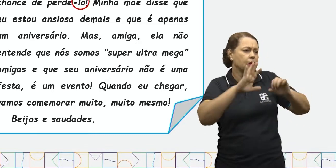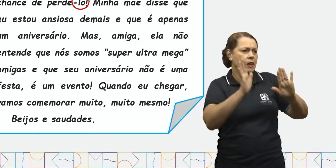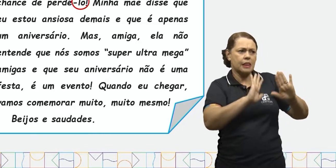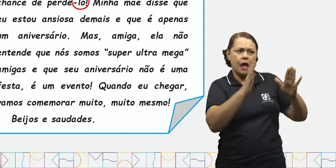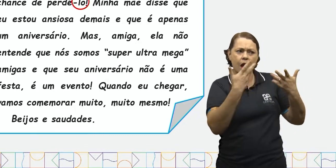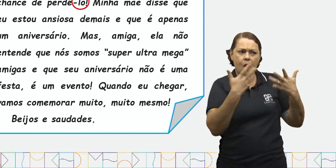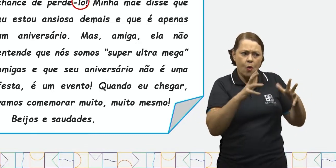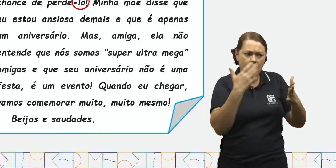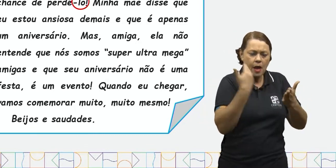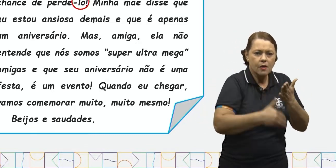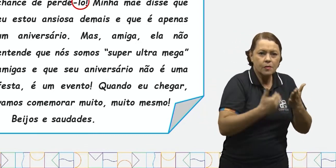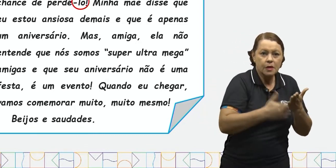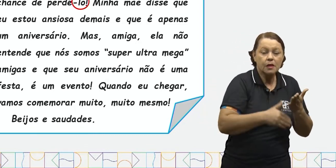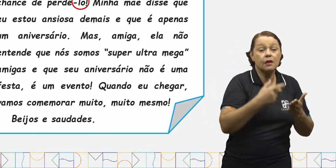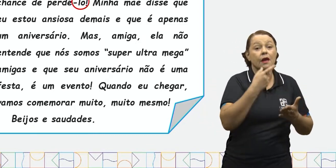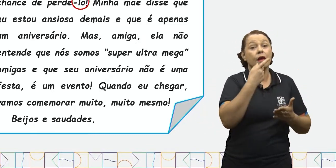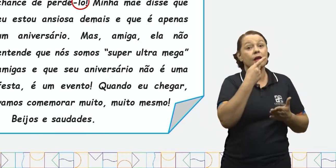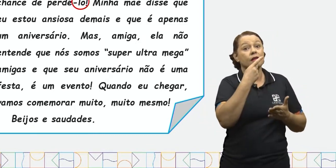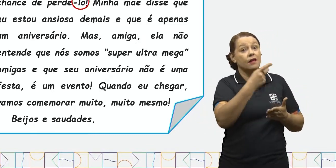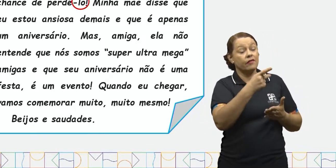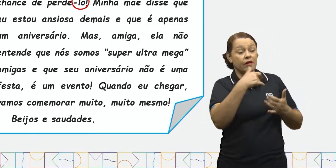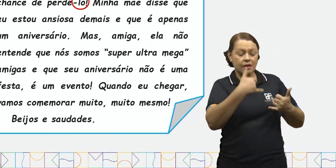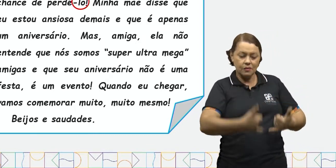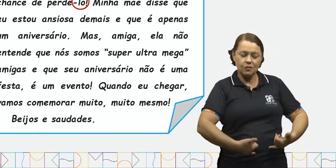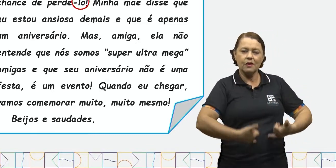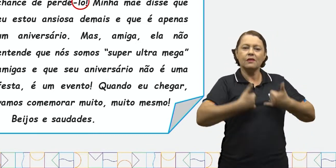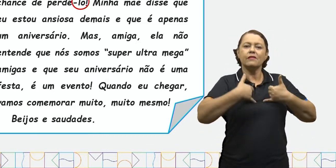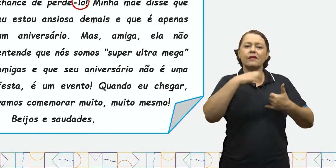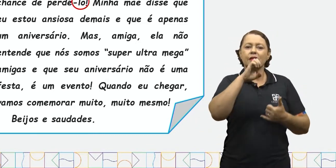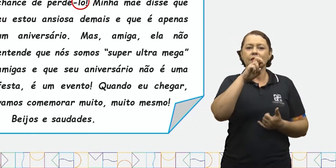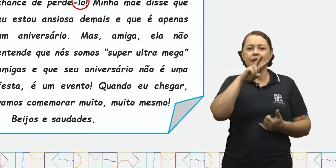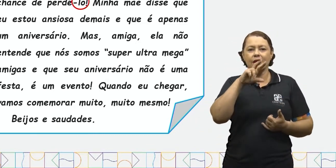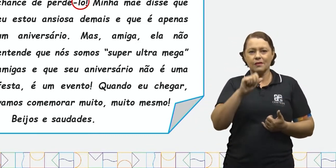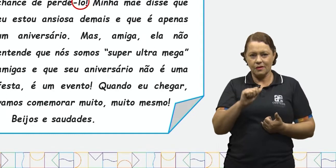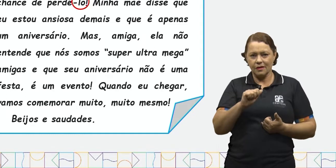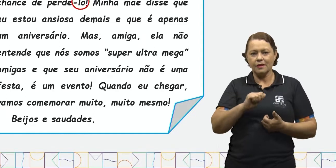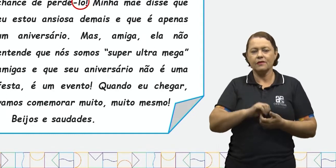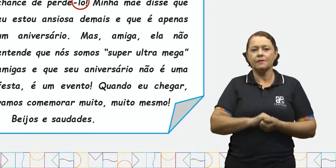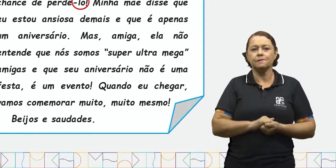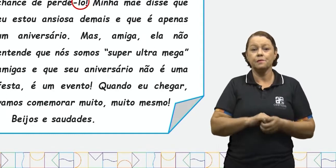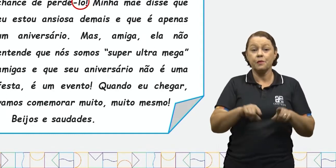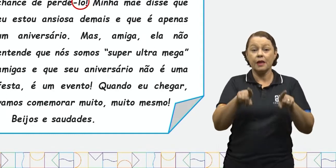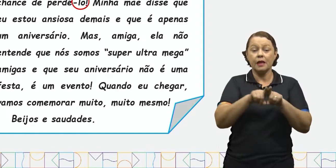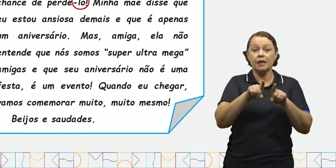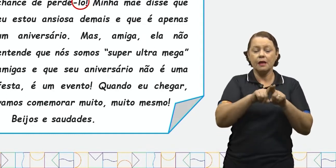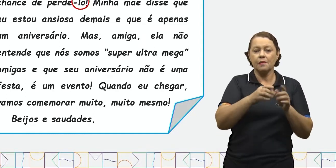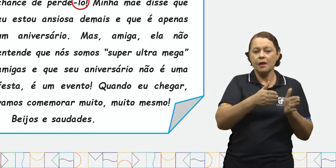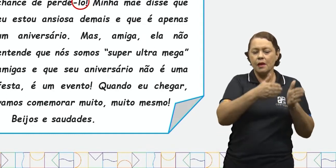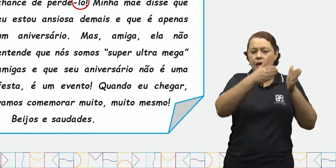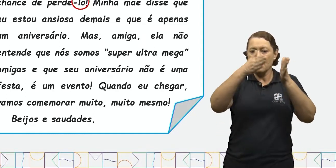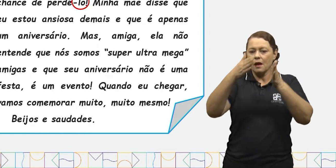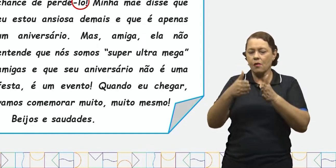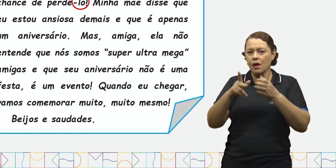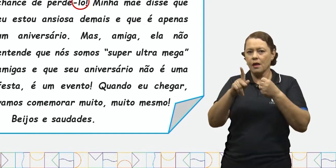está falando sobre o aniversário da Eva. Logo ao lado do pronome lo, temos outro pronome. É o